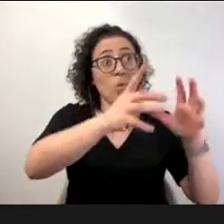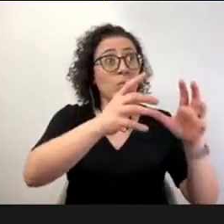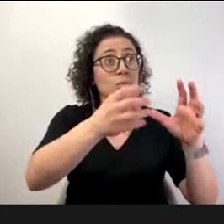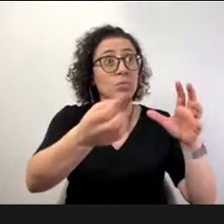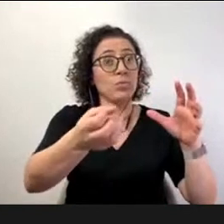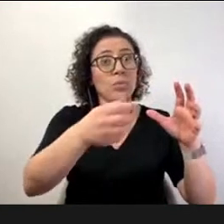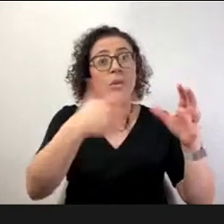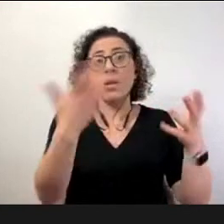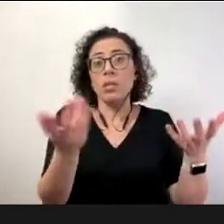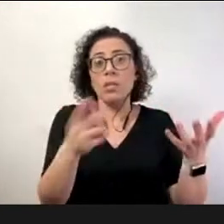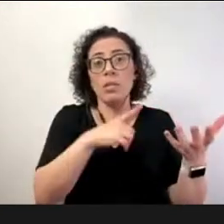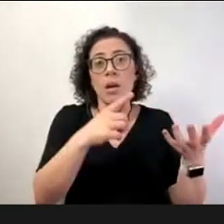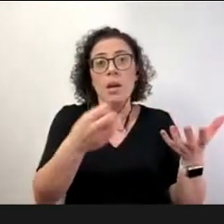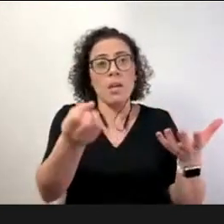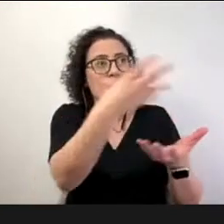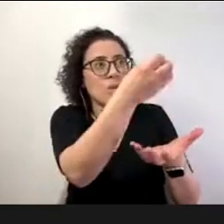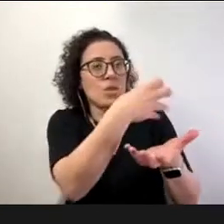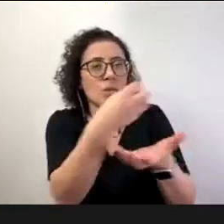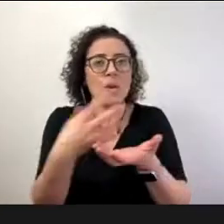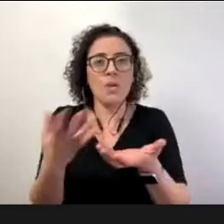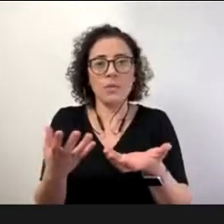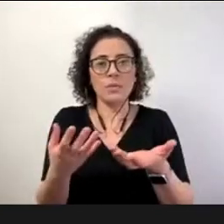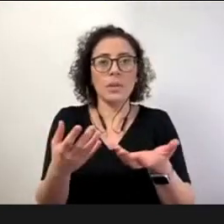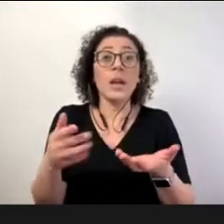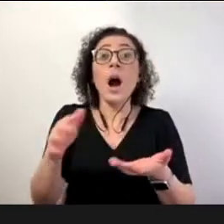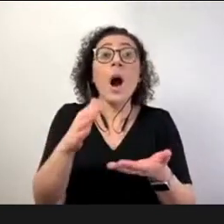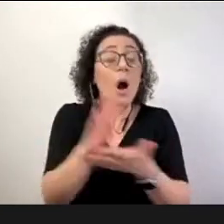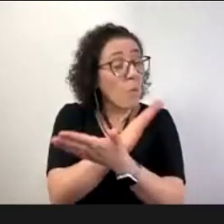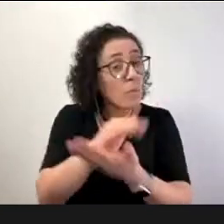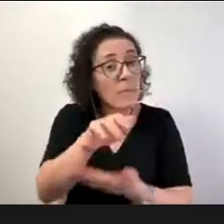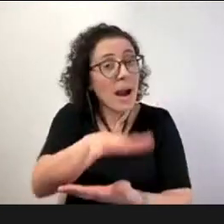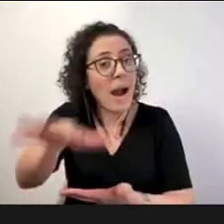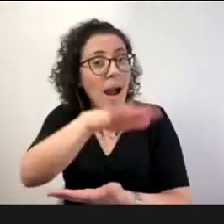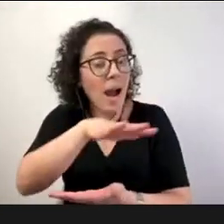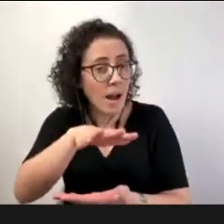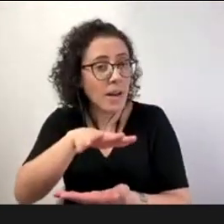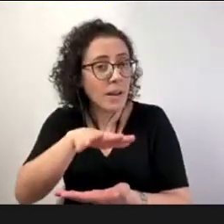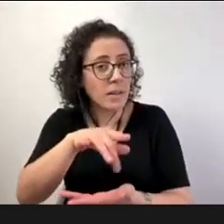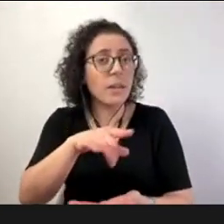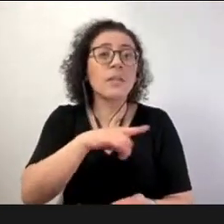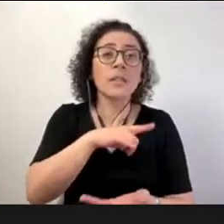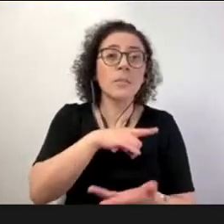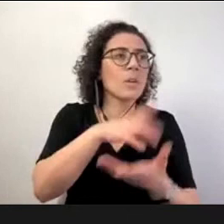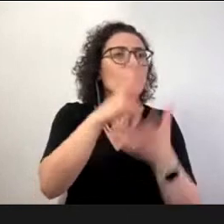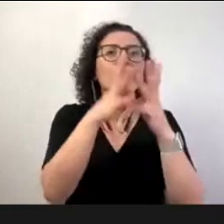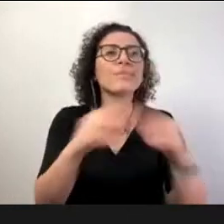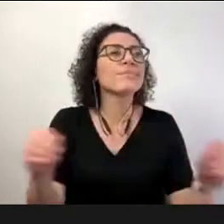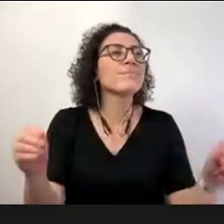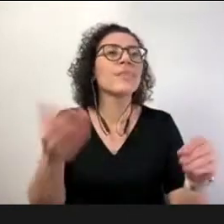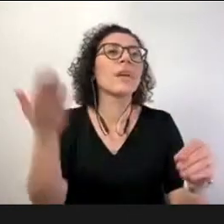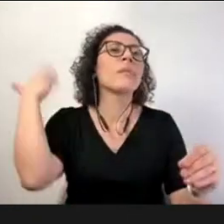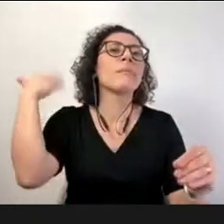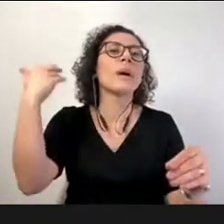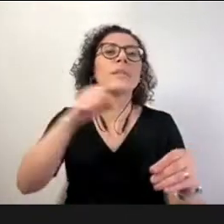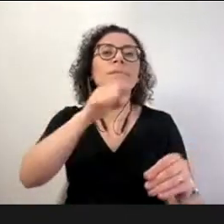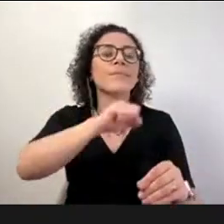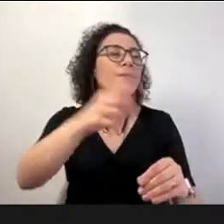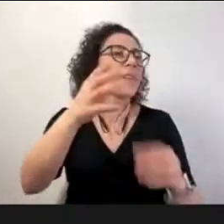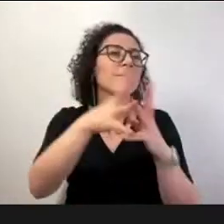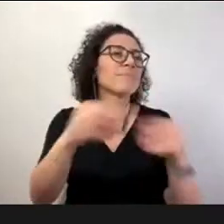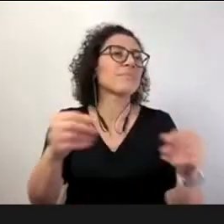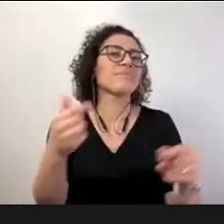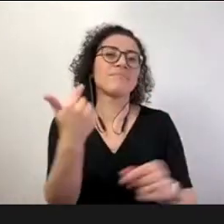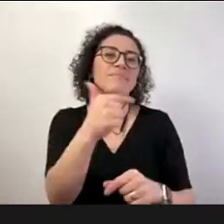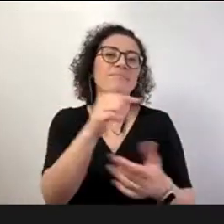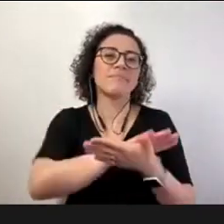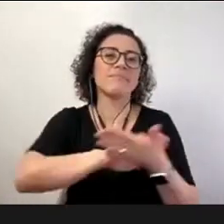porque tem áreas que surgem áreas que desaparecem e eu preciso garantir que essas pessoas transitem também por esses diferentes cenários né e aí eu acho que isso